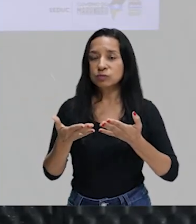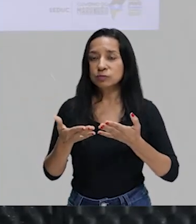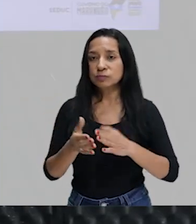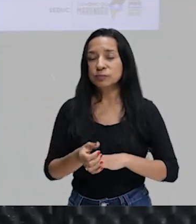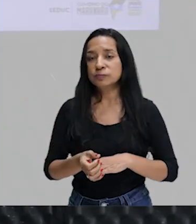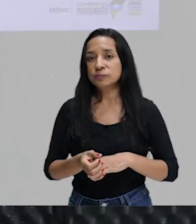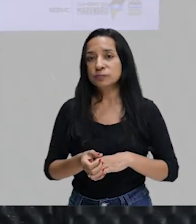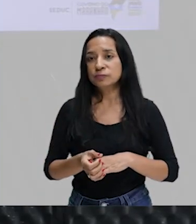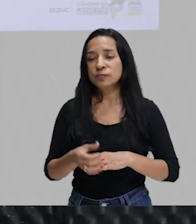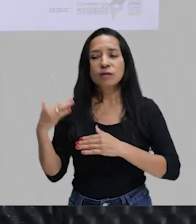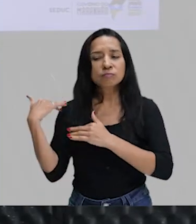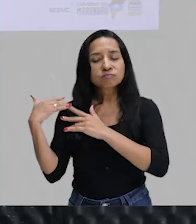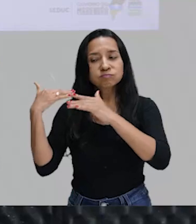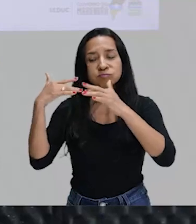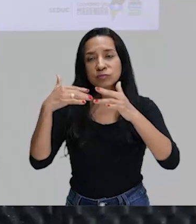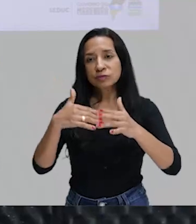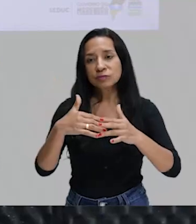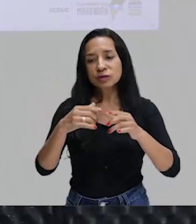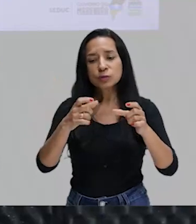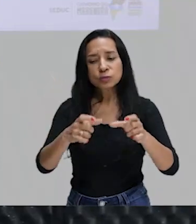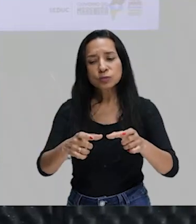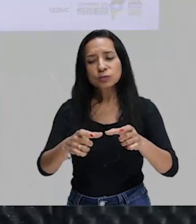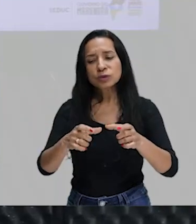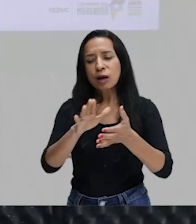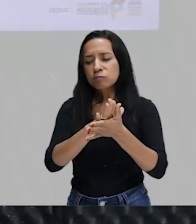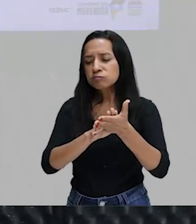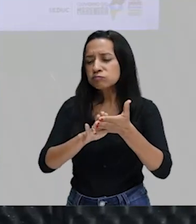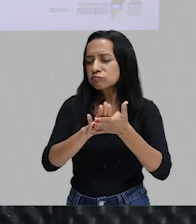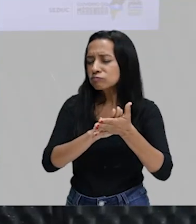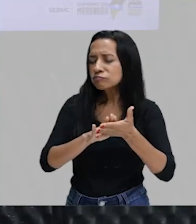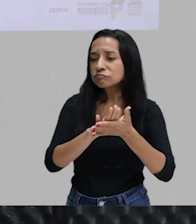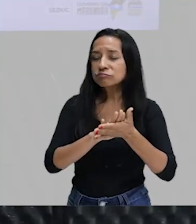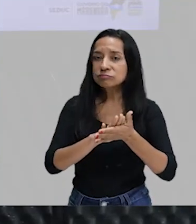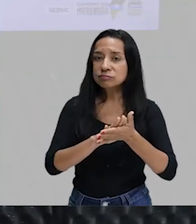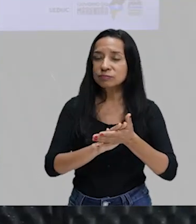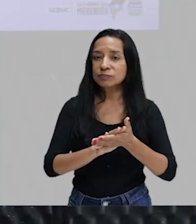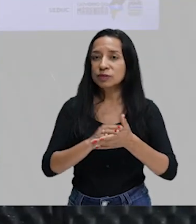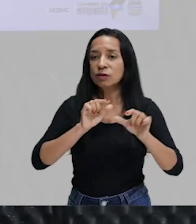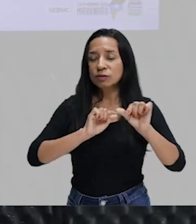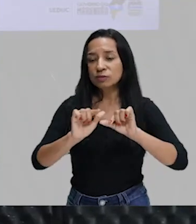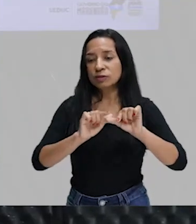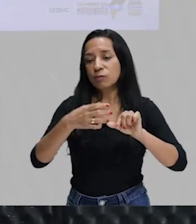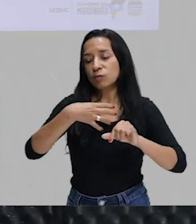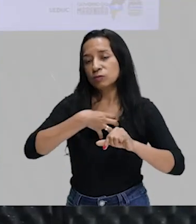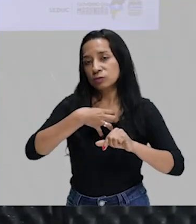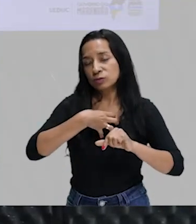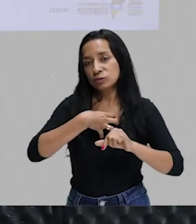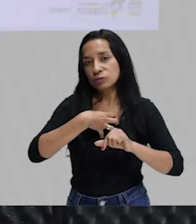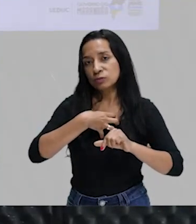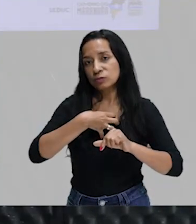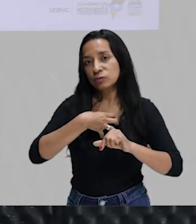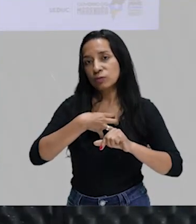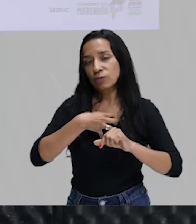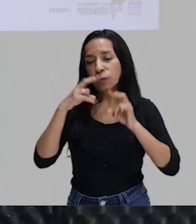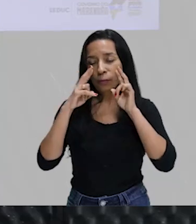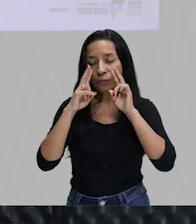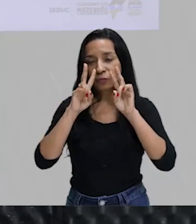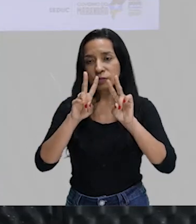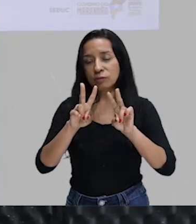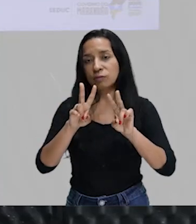Júnior. Era uma vez, um lugarzinho no meio do nada, quando você trabalha com os sentidos que nós temos. A visão,